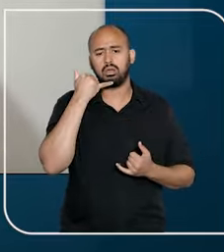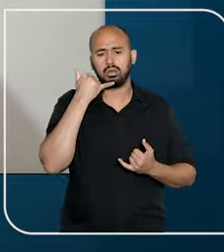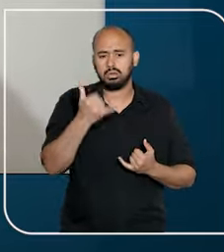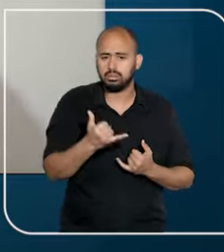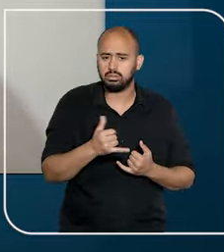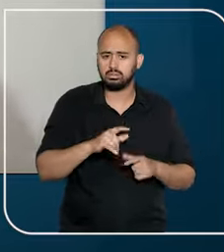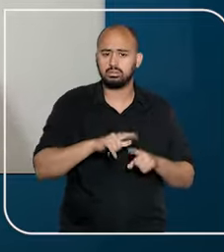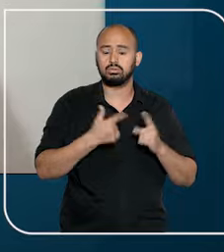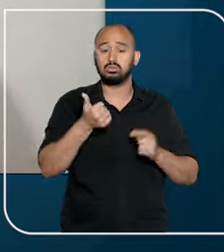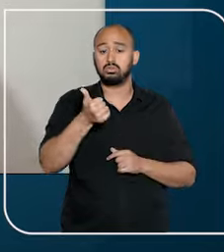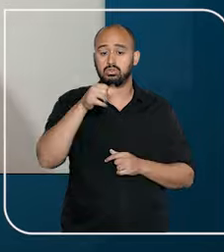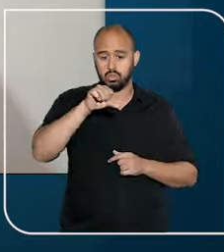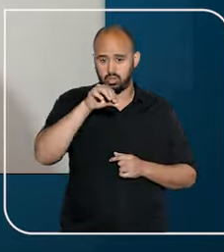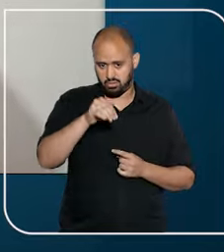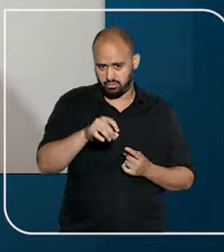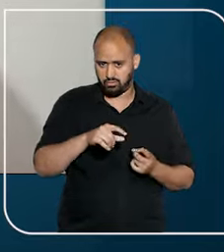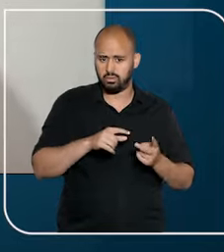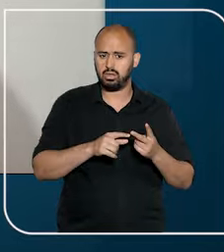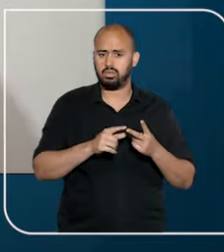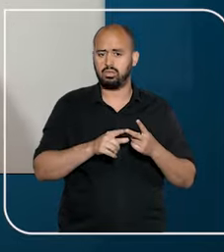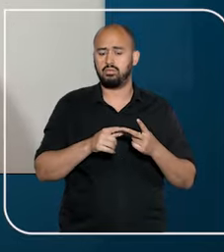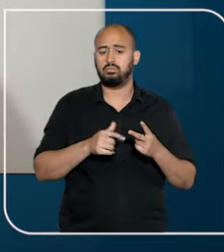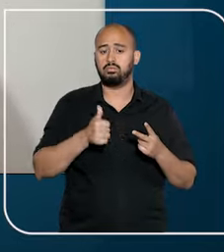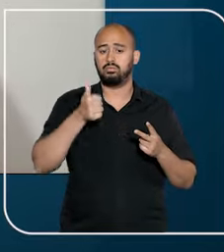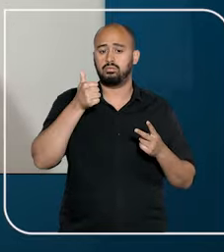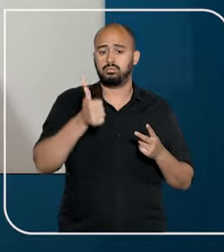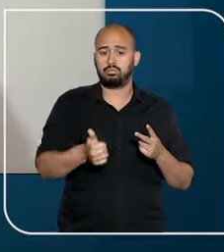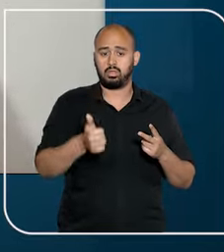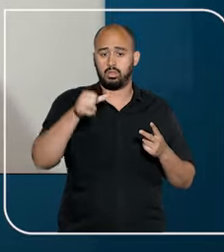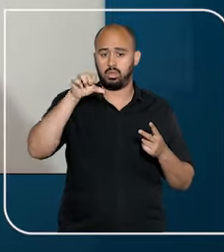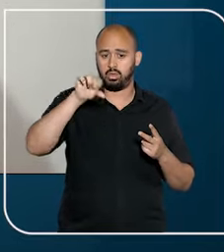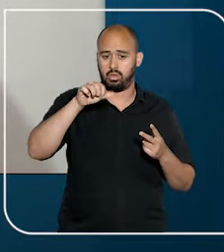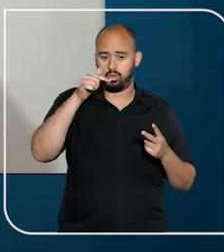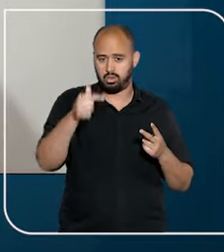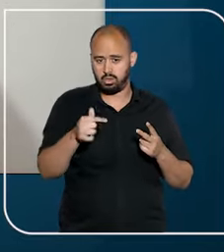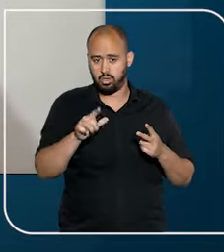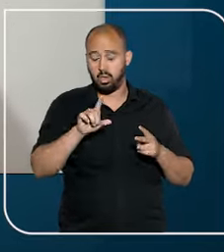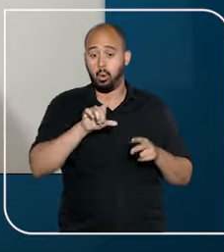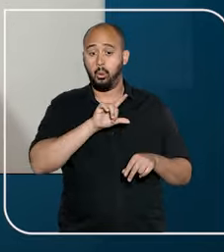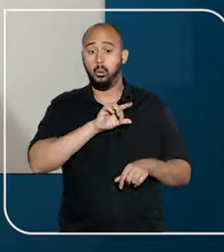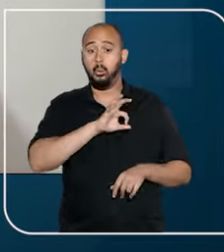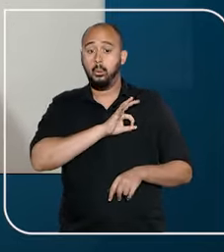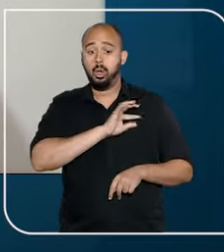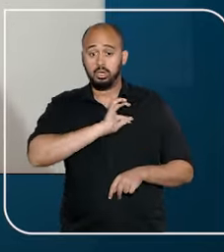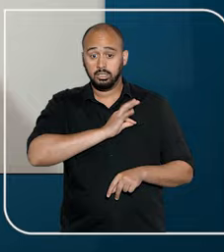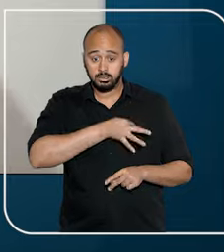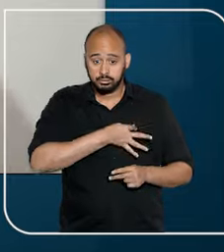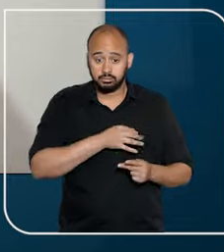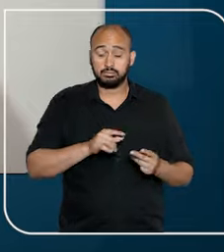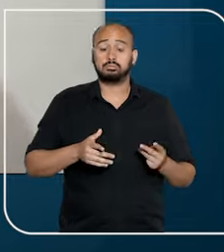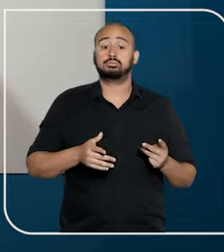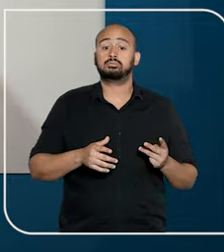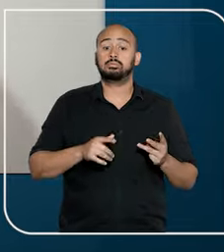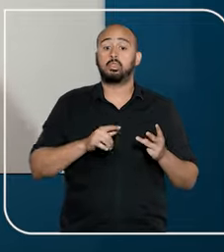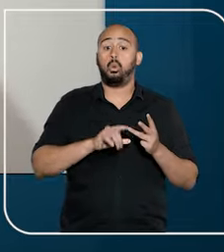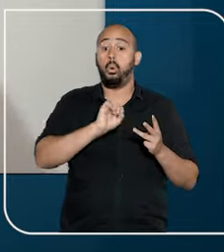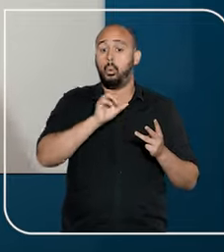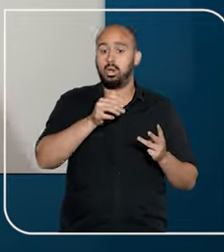ser feito em qualquer canal, pode ser feito ali pelo canal 190 da Polícia Militar, pelo canal 197 da Polícia Civil,